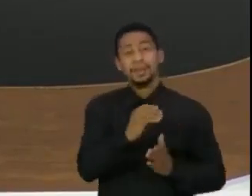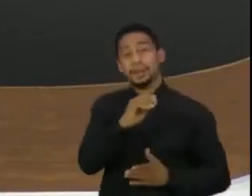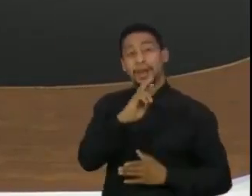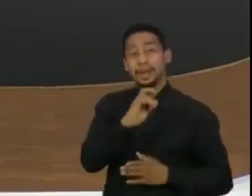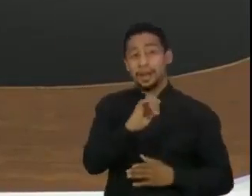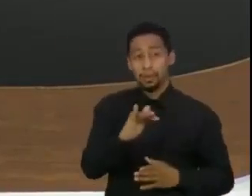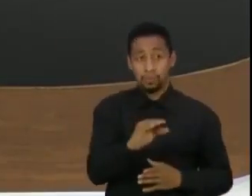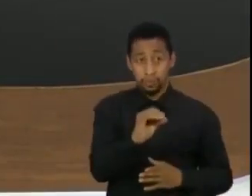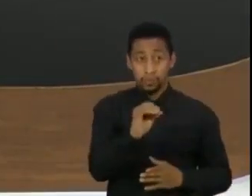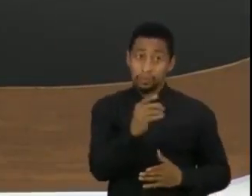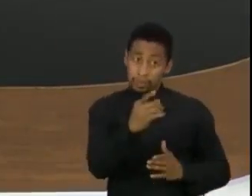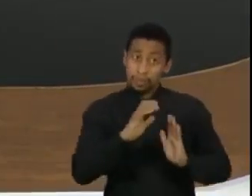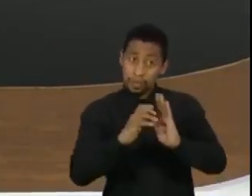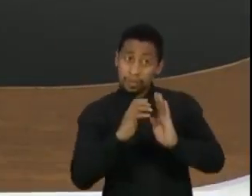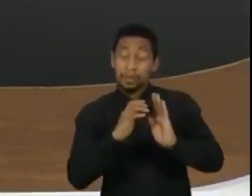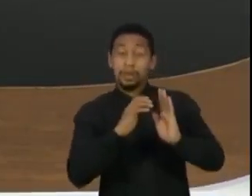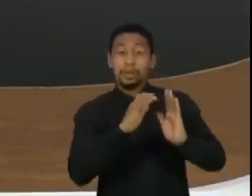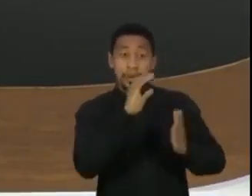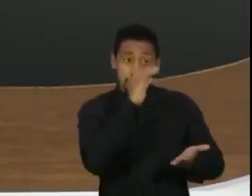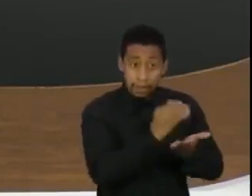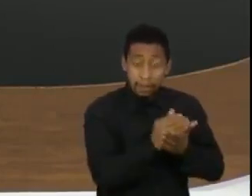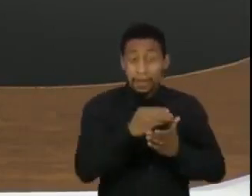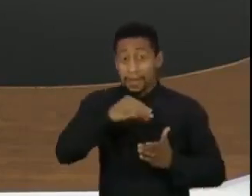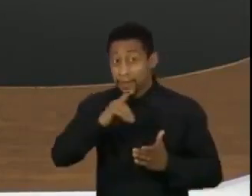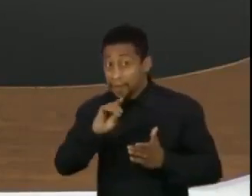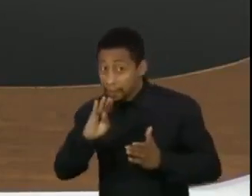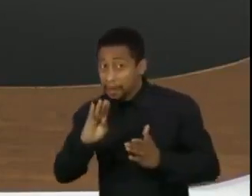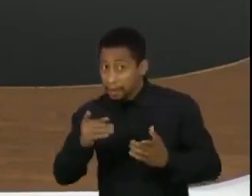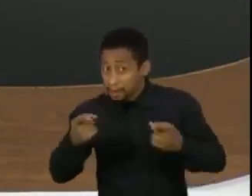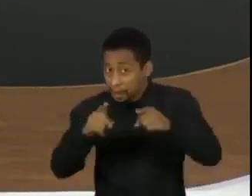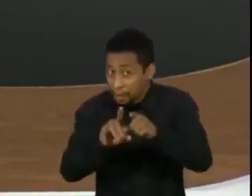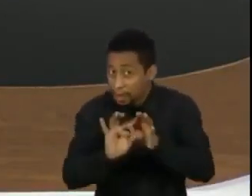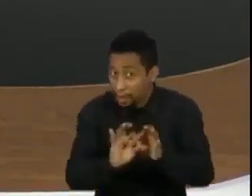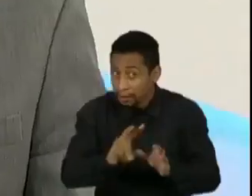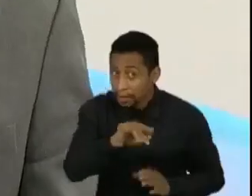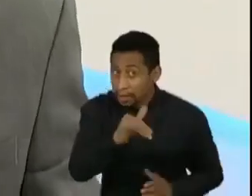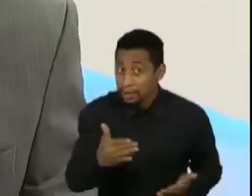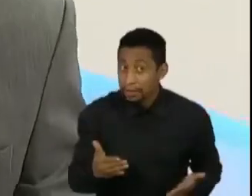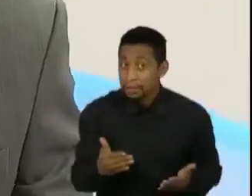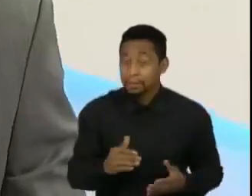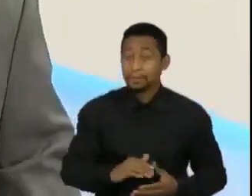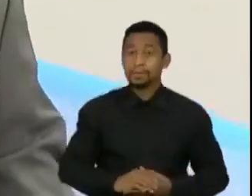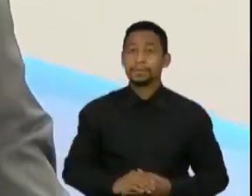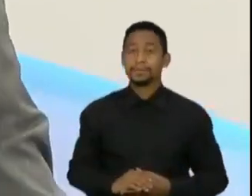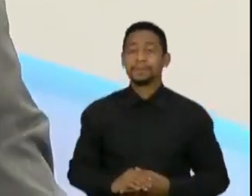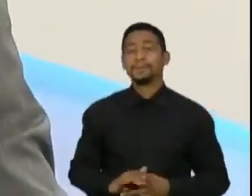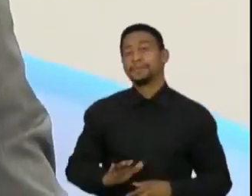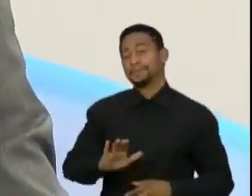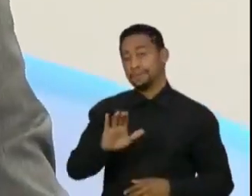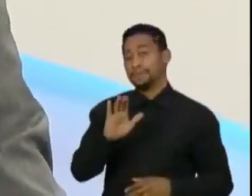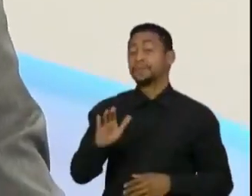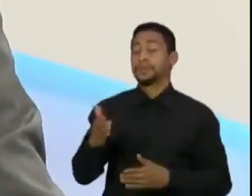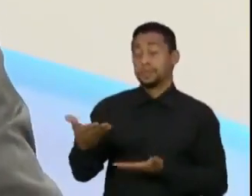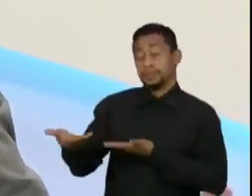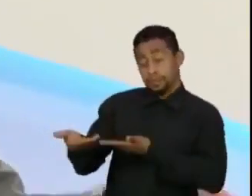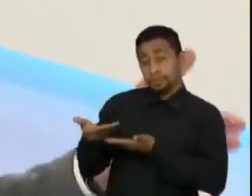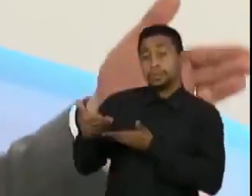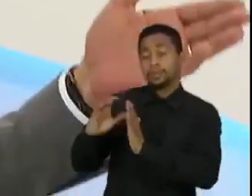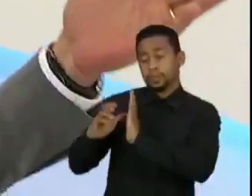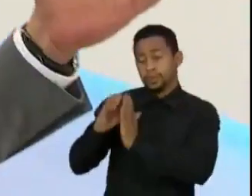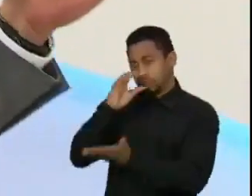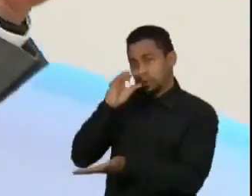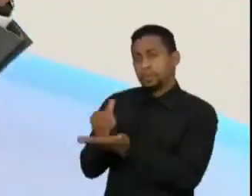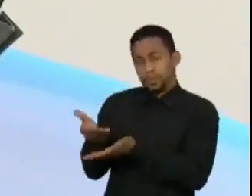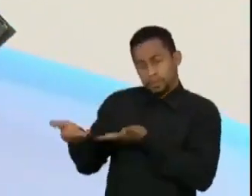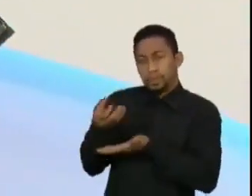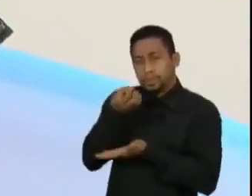Uma aliança MDB-PSDB está em cogitação? Nós temos uma relação muito boa com o PSDB, tanto que eu